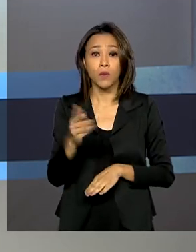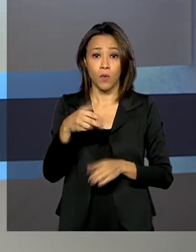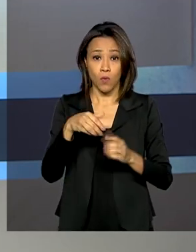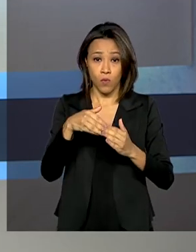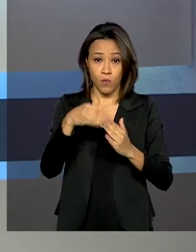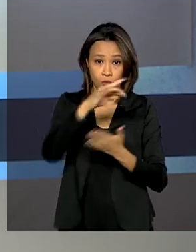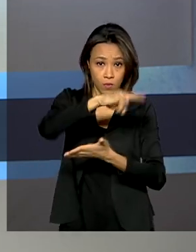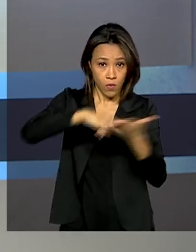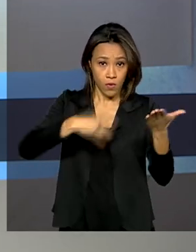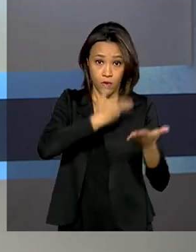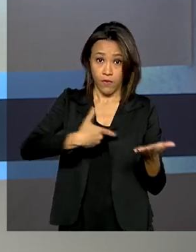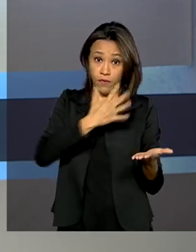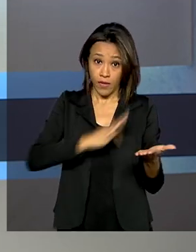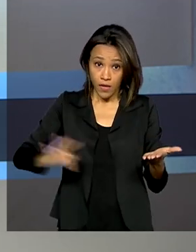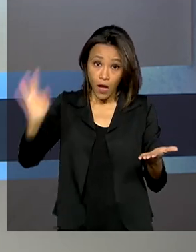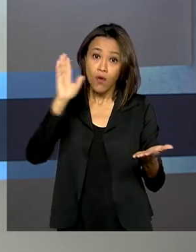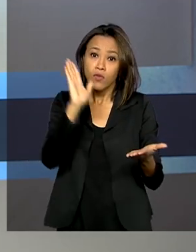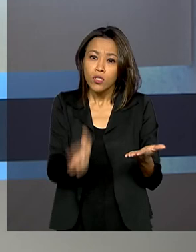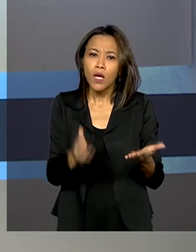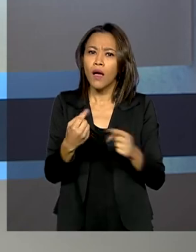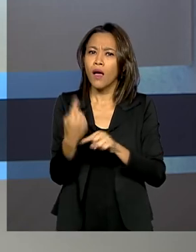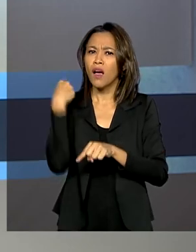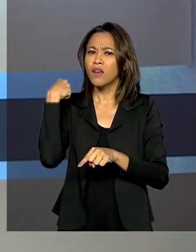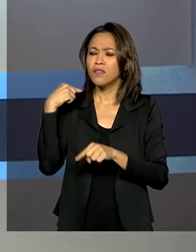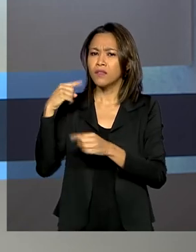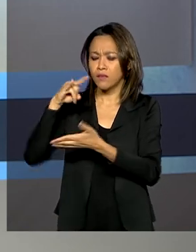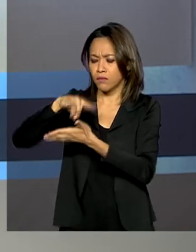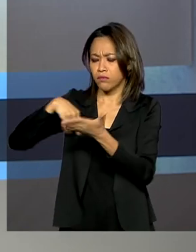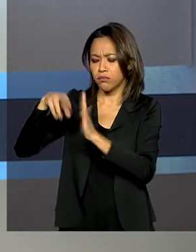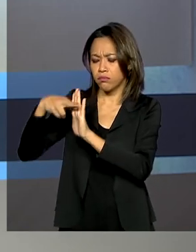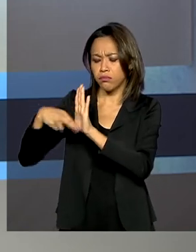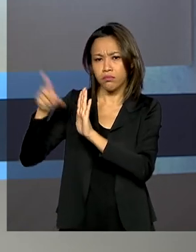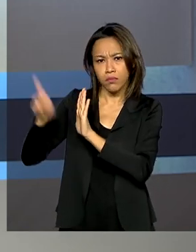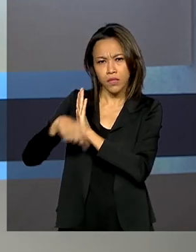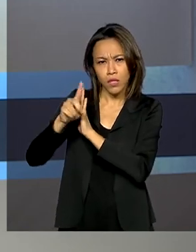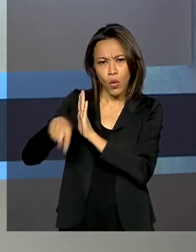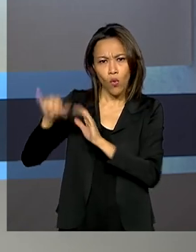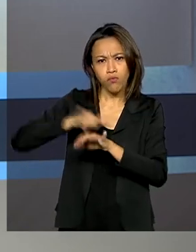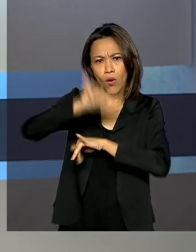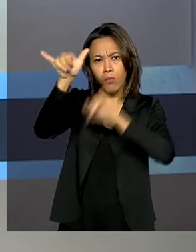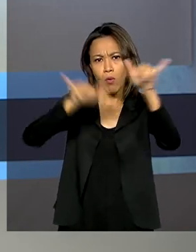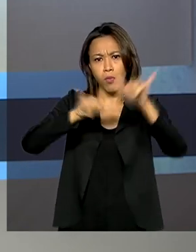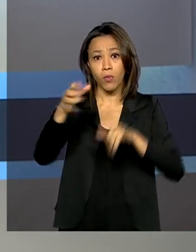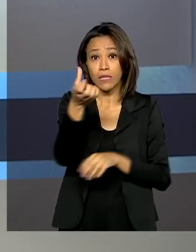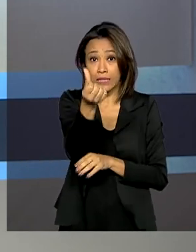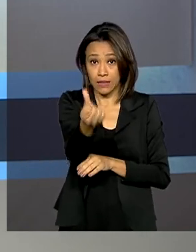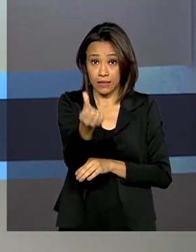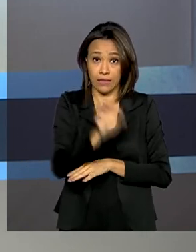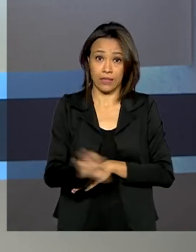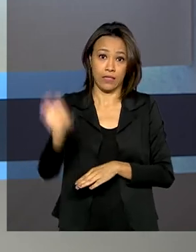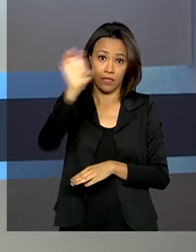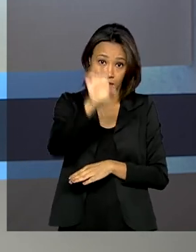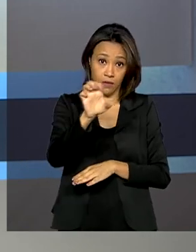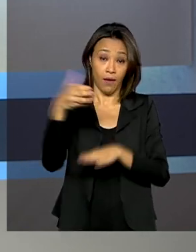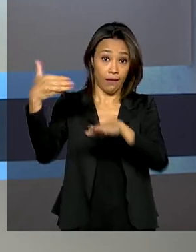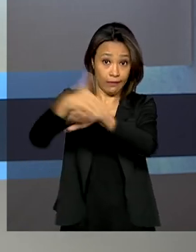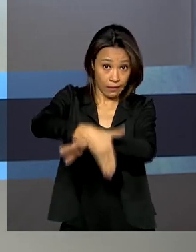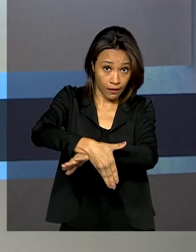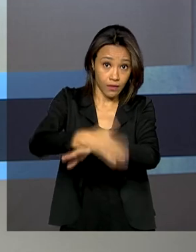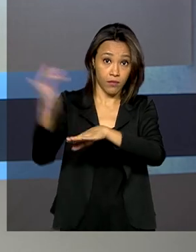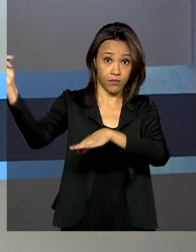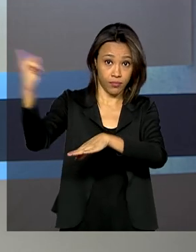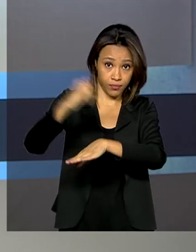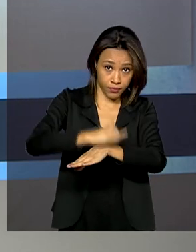governo federal revogou a medida anterior que restringia voos internacionais em seis estados. A entrada pelos